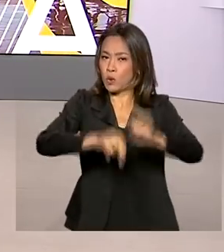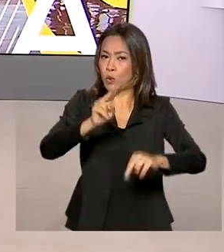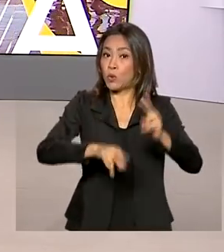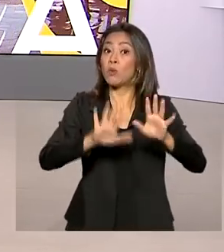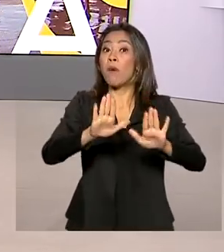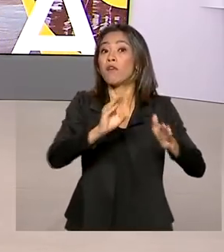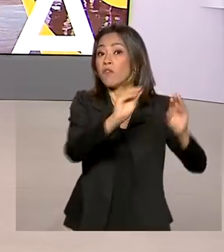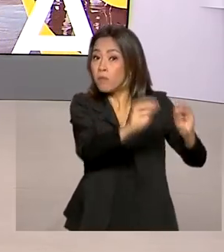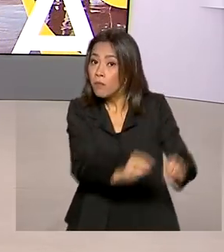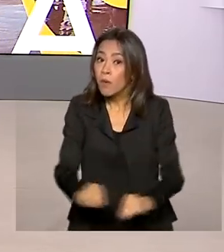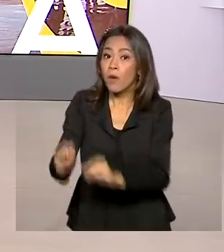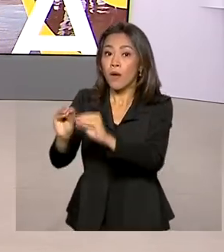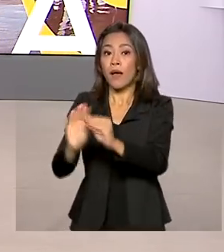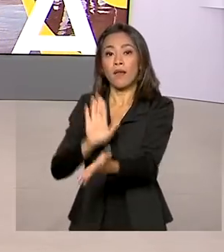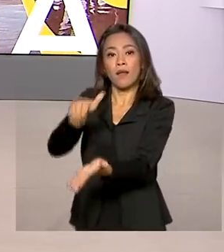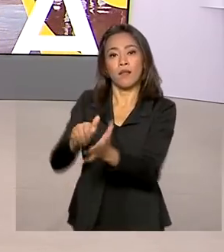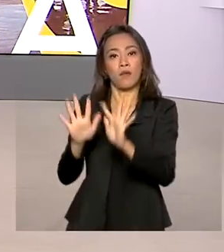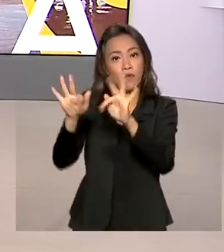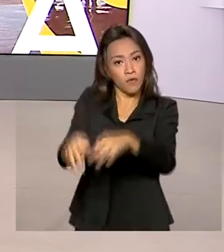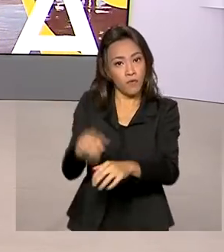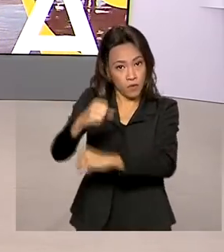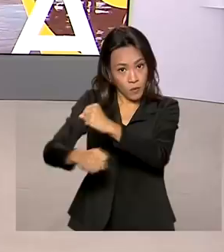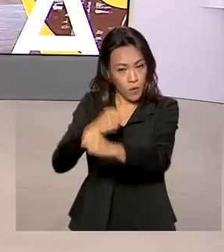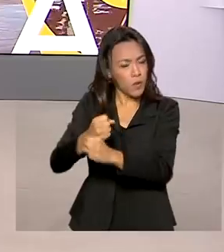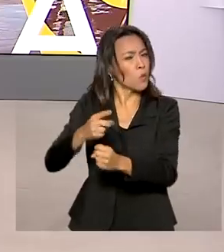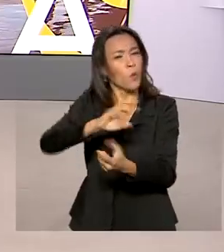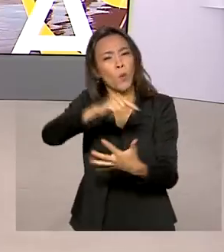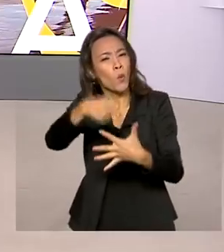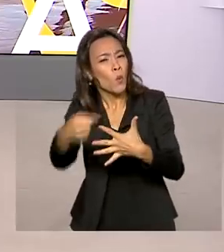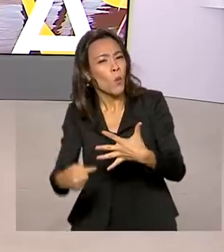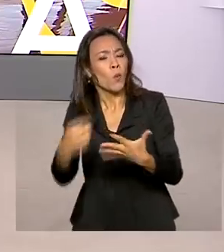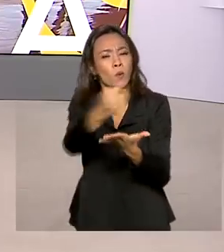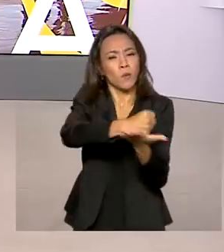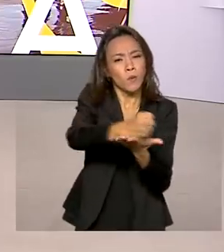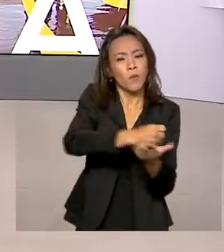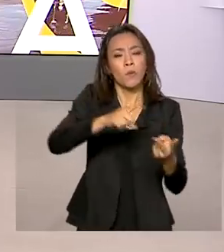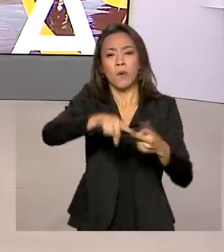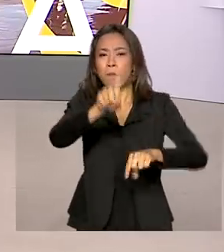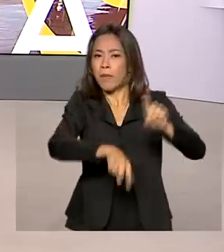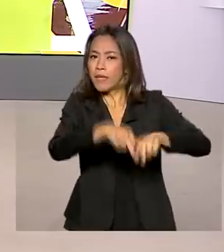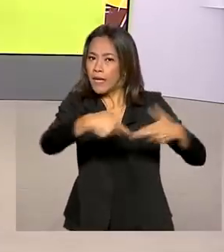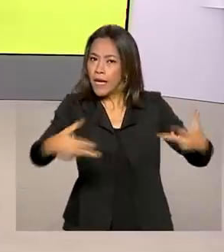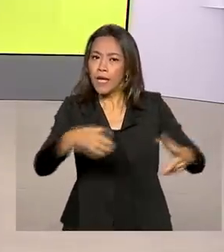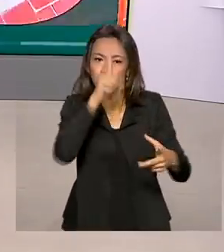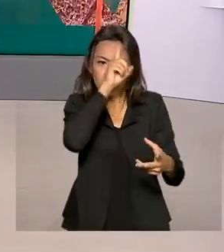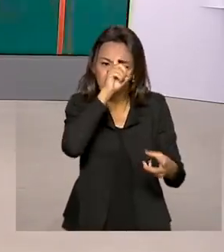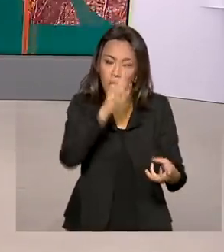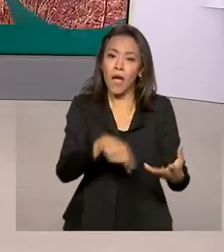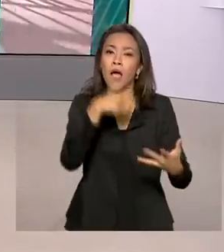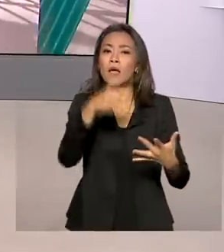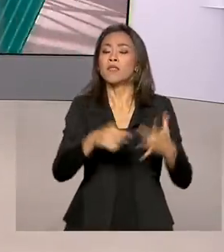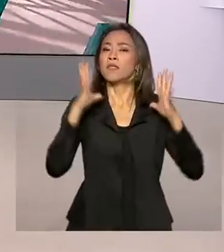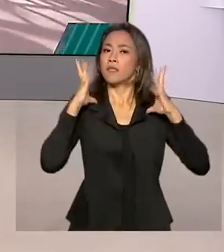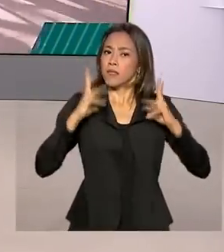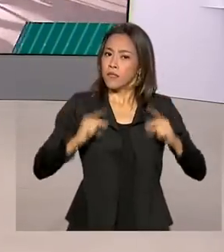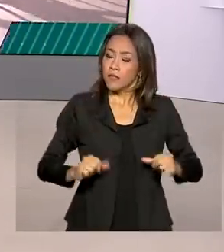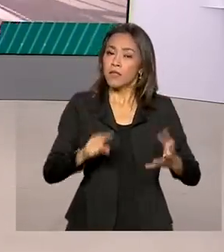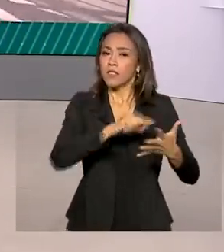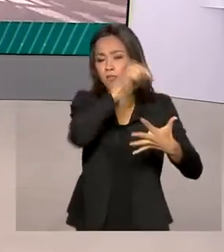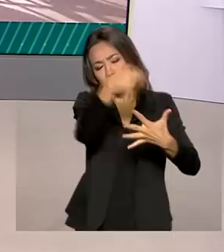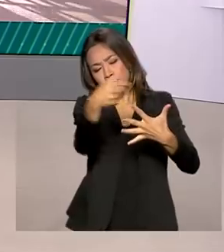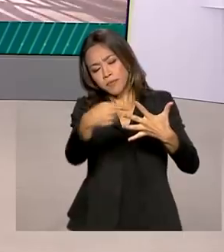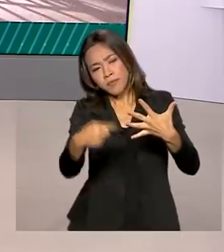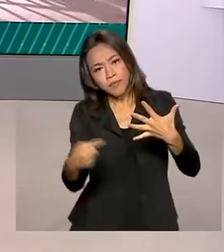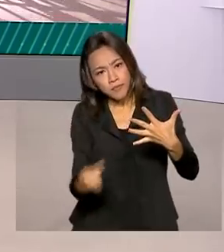governo até o fim do ano. A lista inclui medicamentos, vacinas, equipamentos hospitalares, itens de higiene pessoal e outros